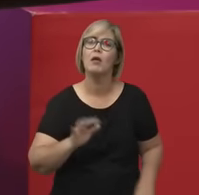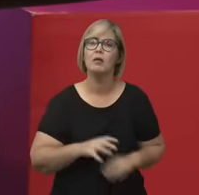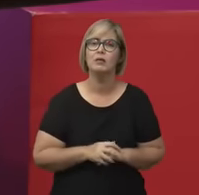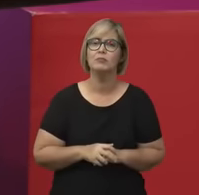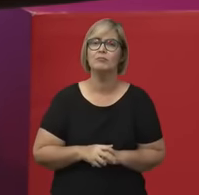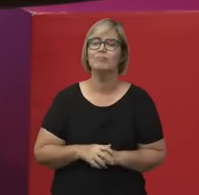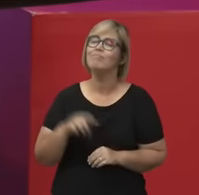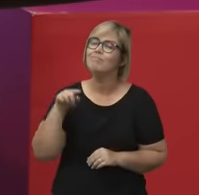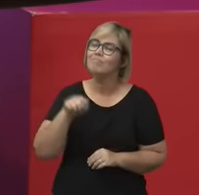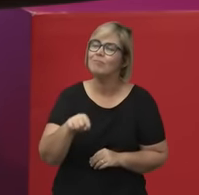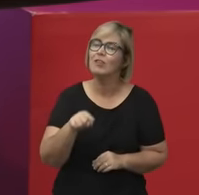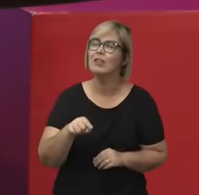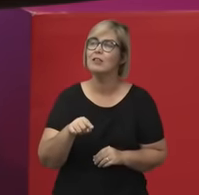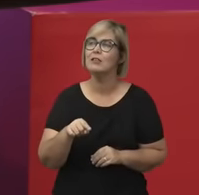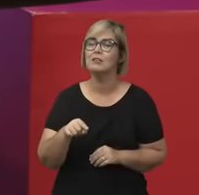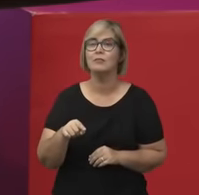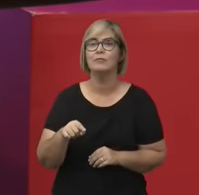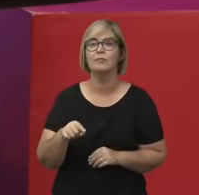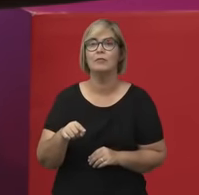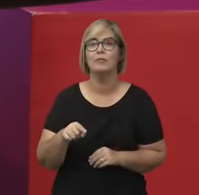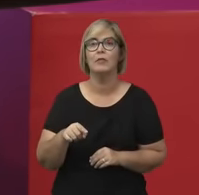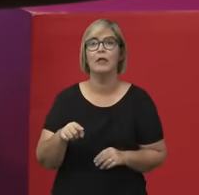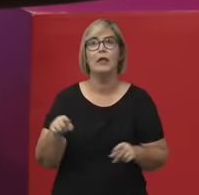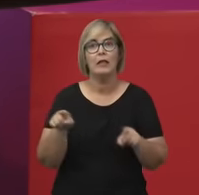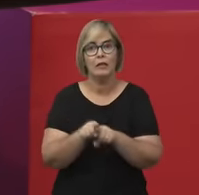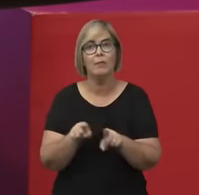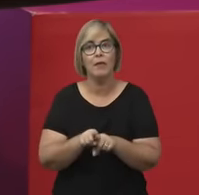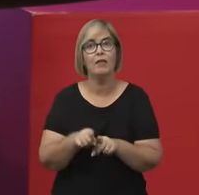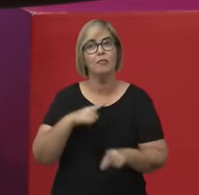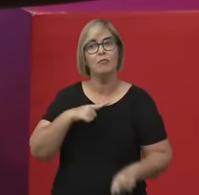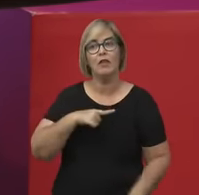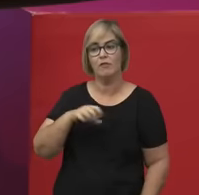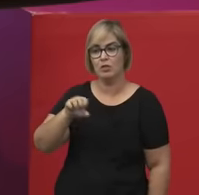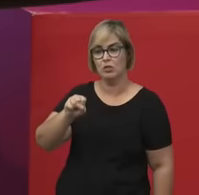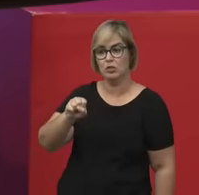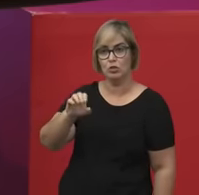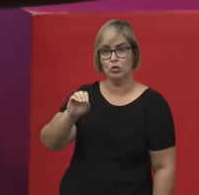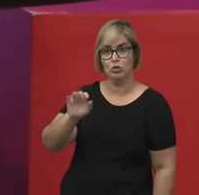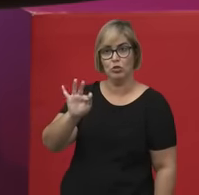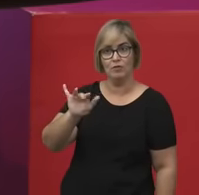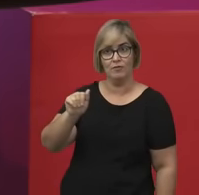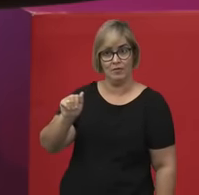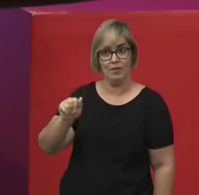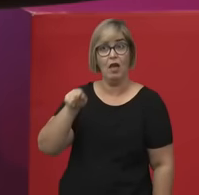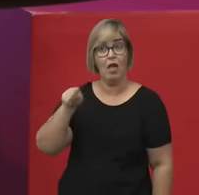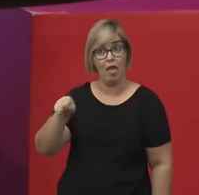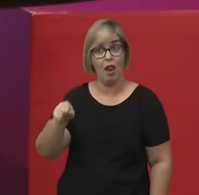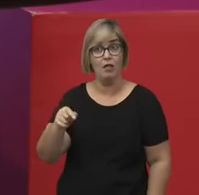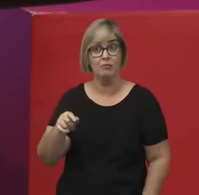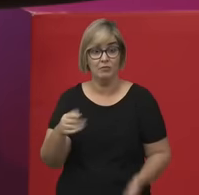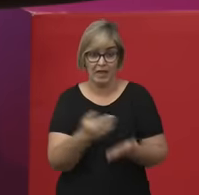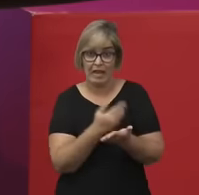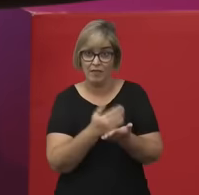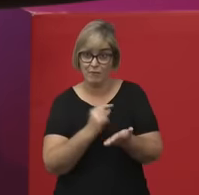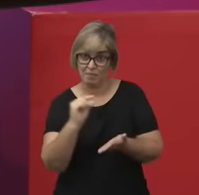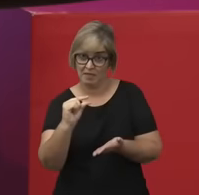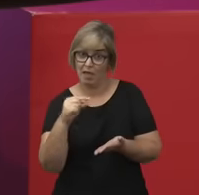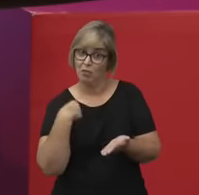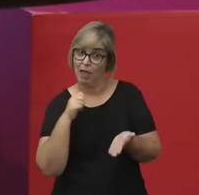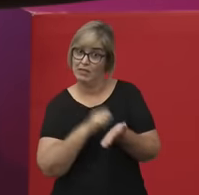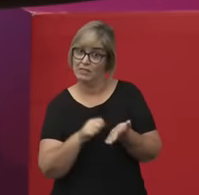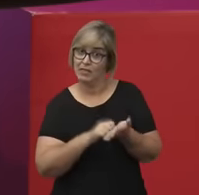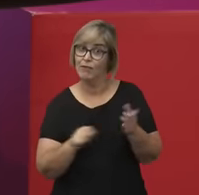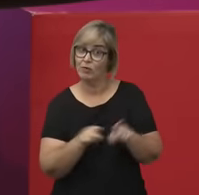esse fato é um fato também que foi tematizado por Sofia na obra Women Not Inferior, nesse panfleto anônimo, no século